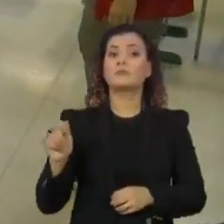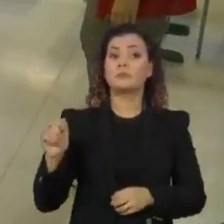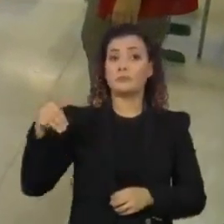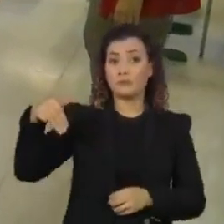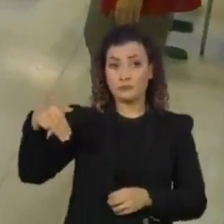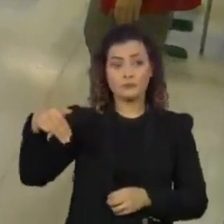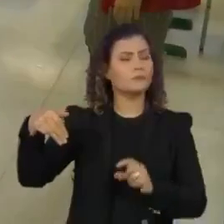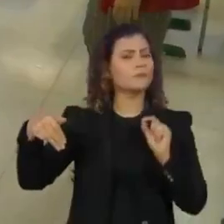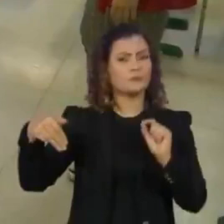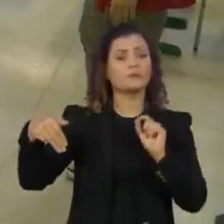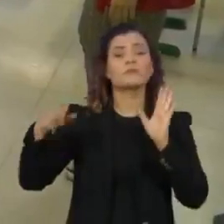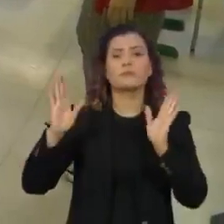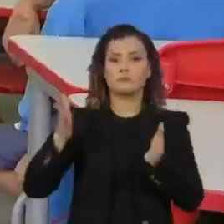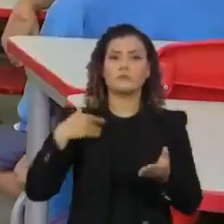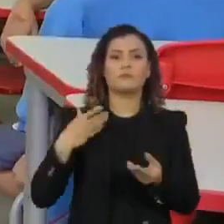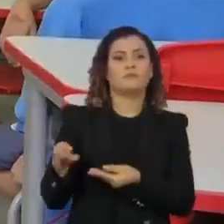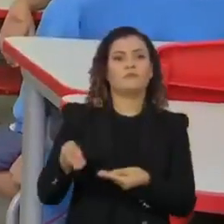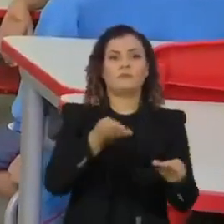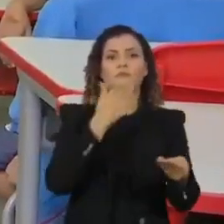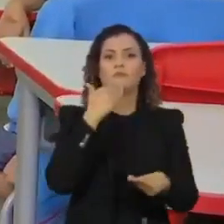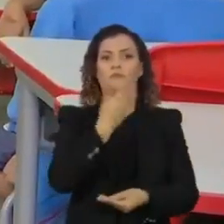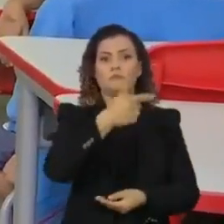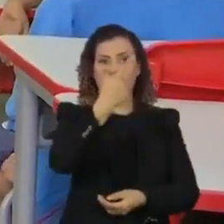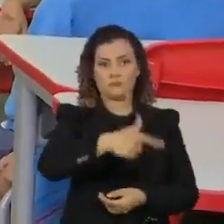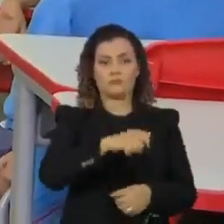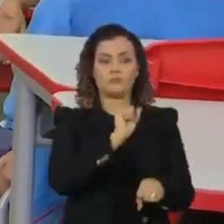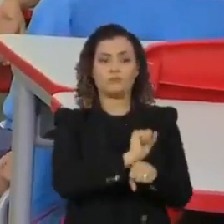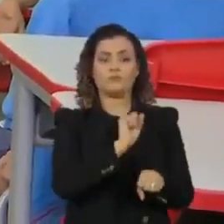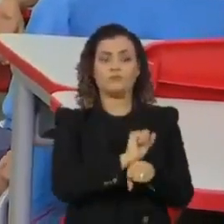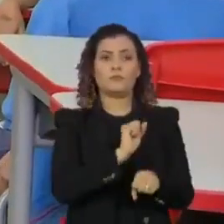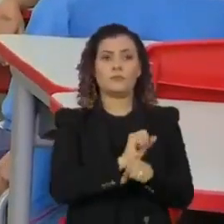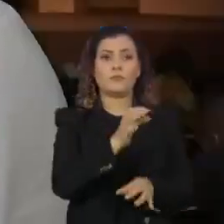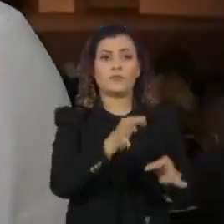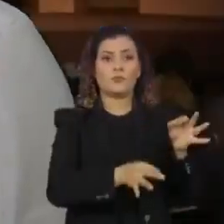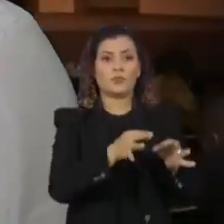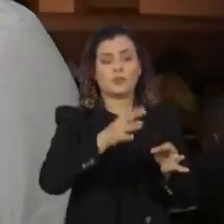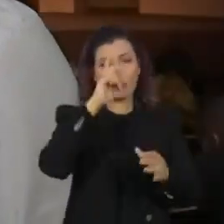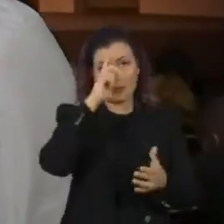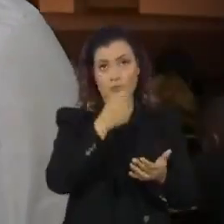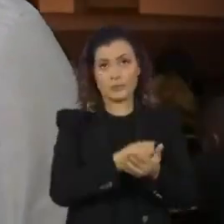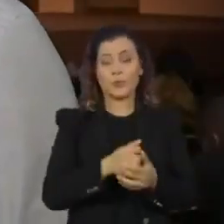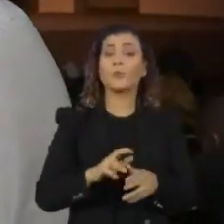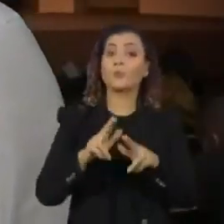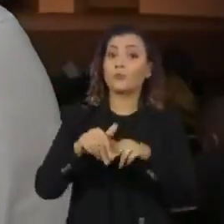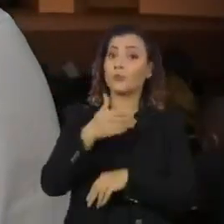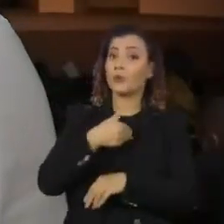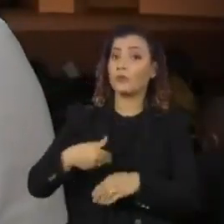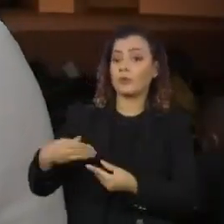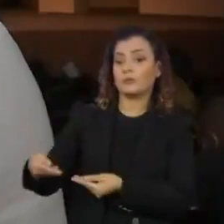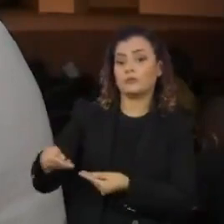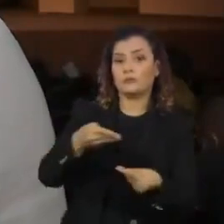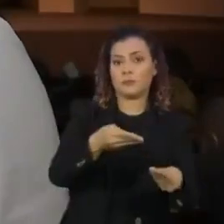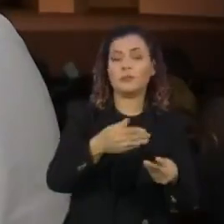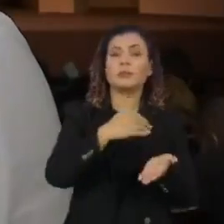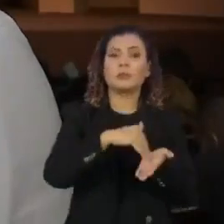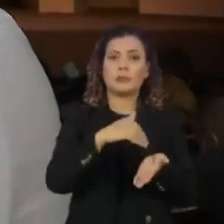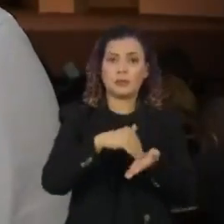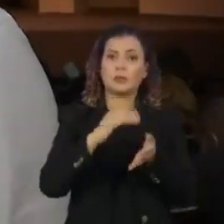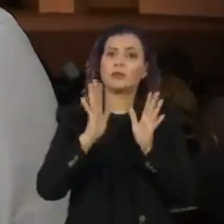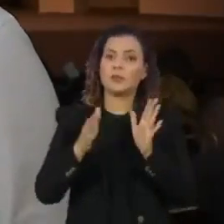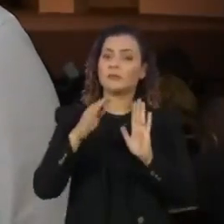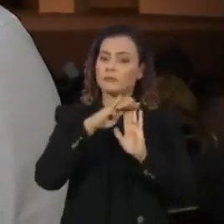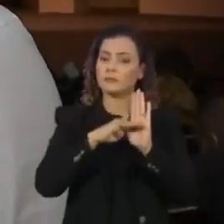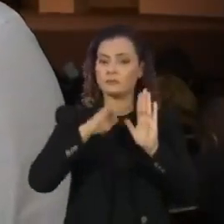do Estado já recorreu e aguarda o posicionamento da Justiça. Enquanto o governo recorre na Justiça, a Secretaria de Educação vai